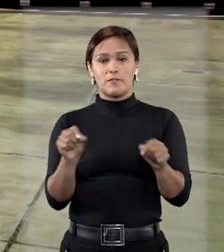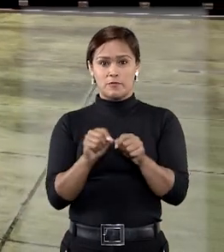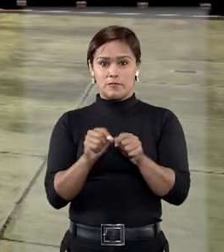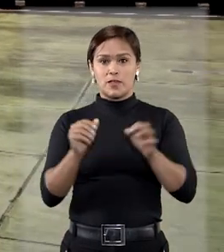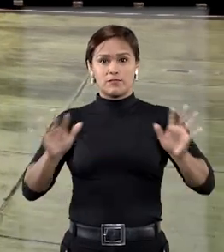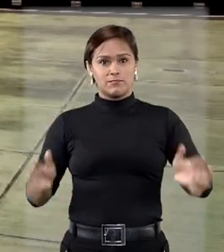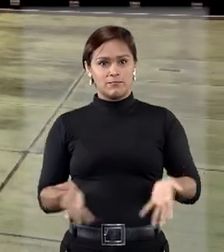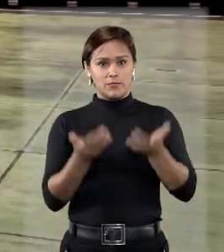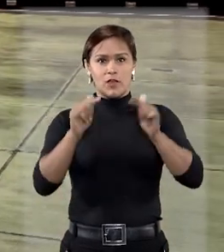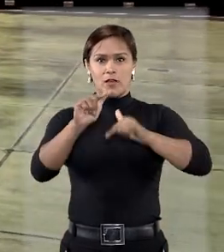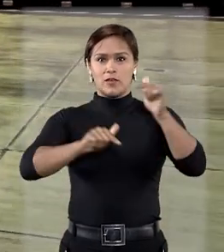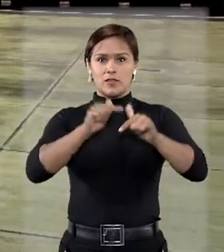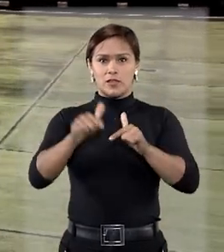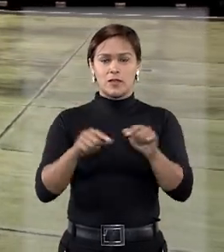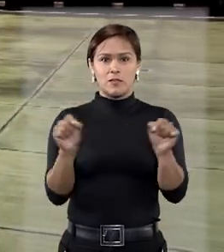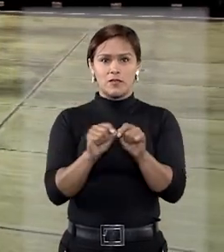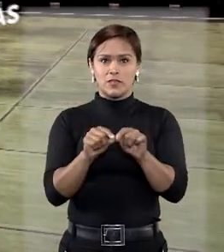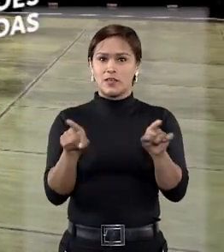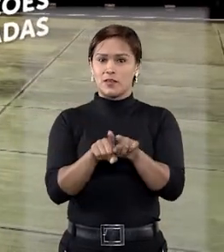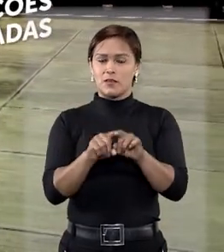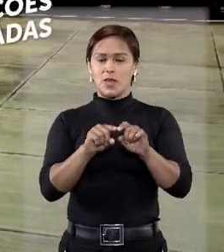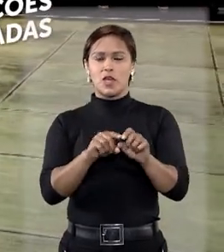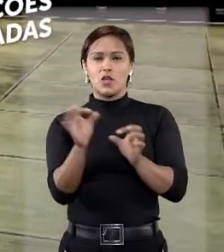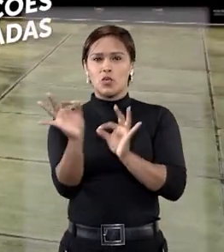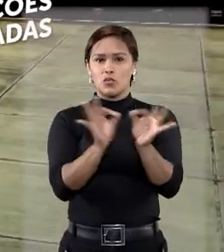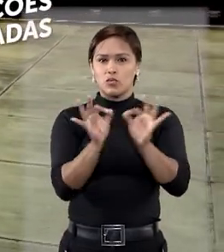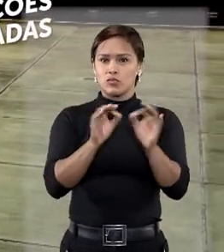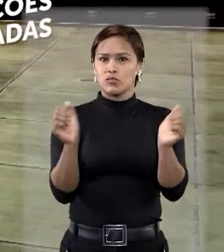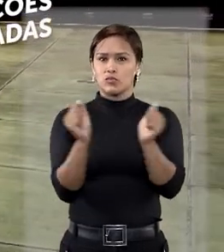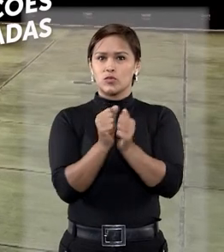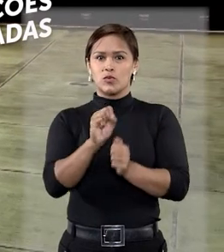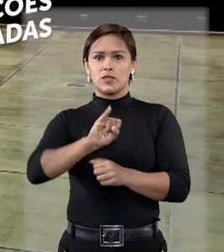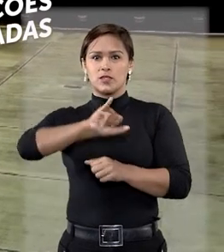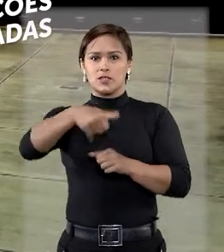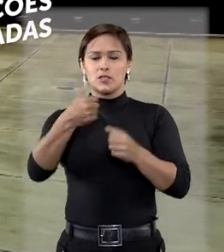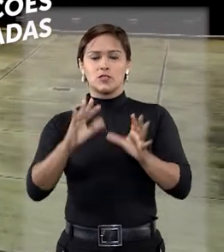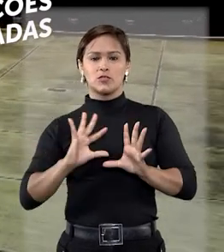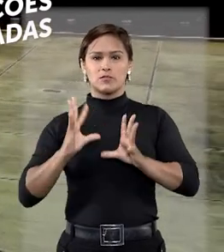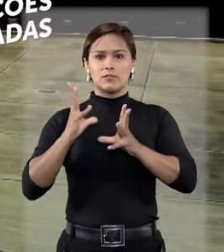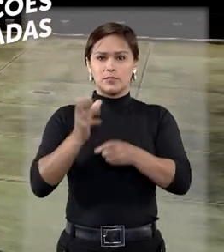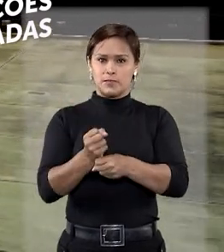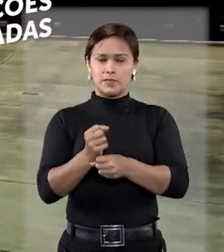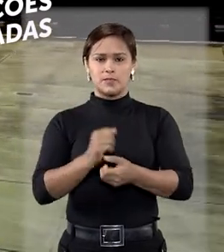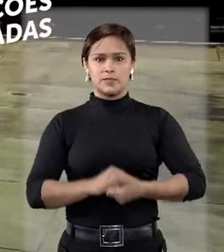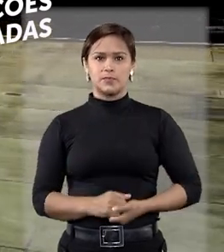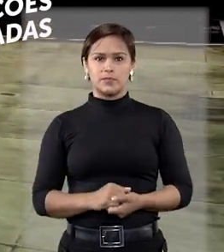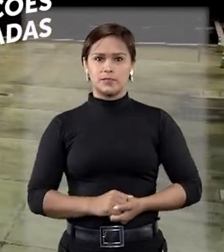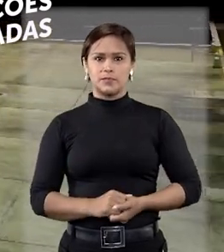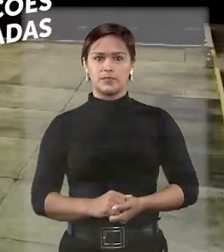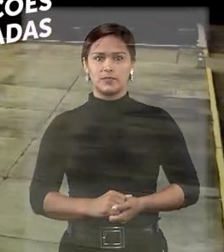Faça a sua parte e motive sua equipe de trabalho. Vamos construir juntos um STJ para todos!